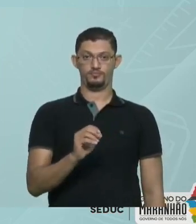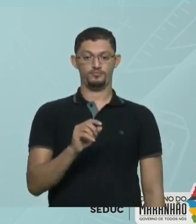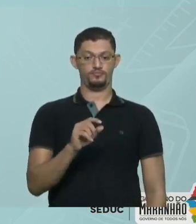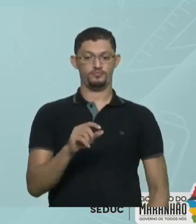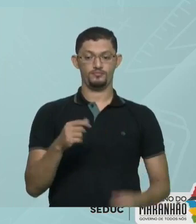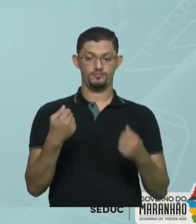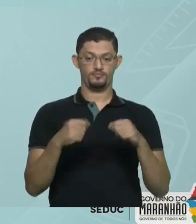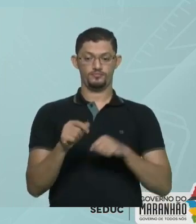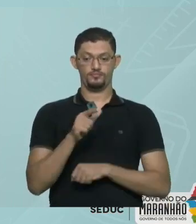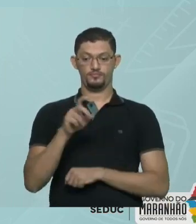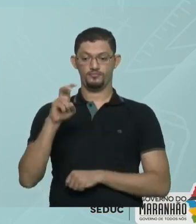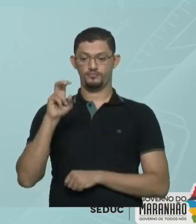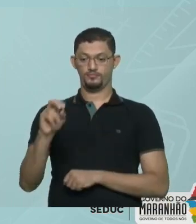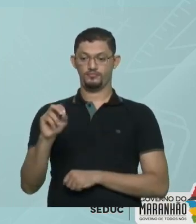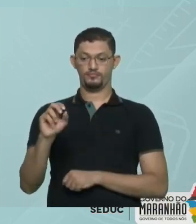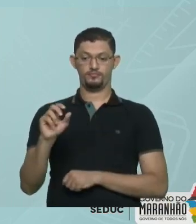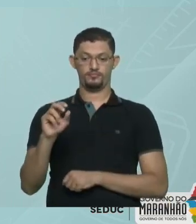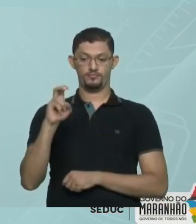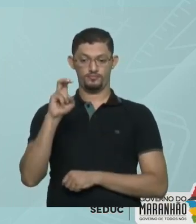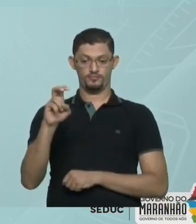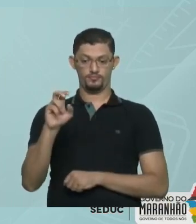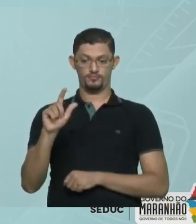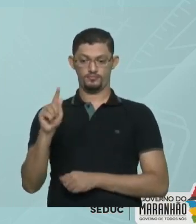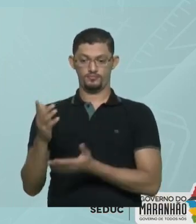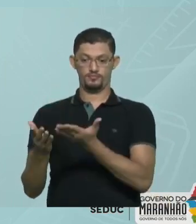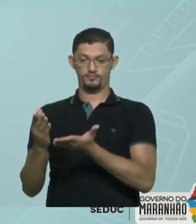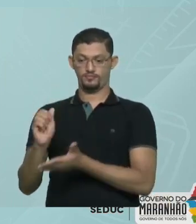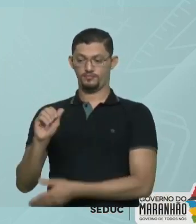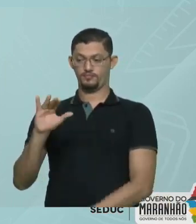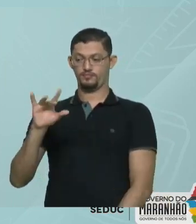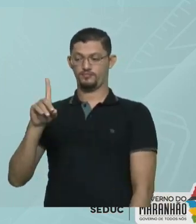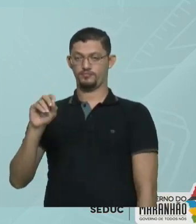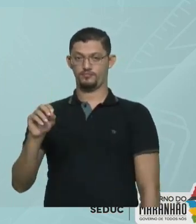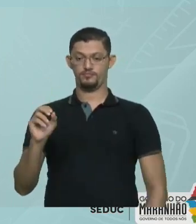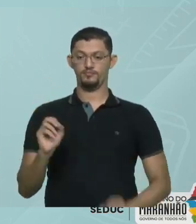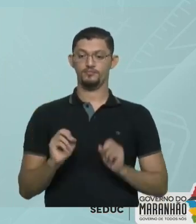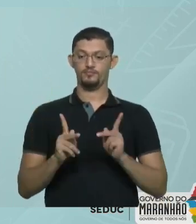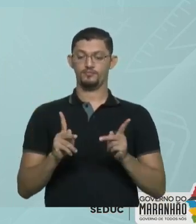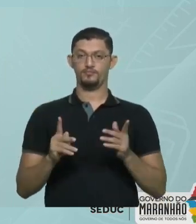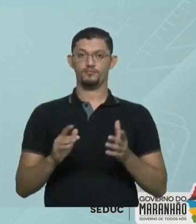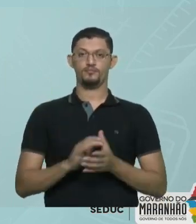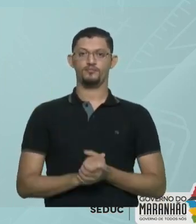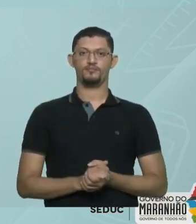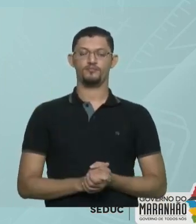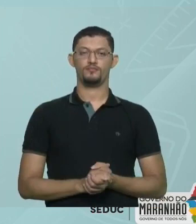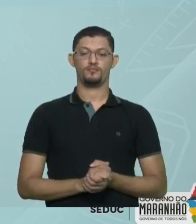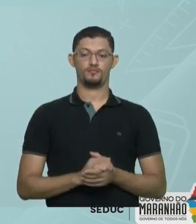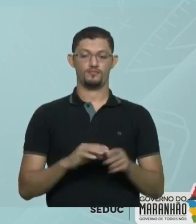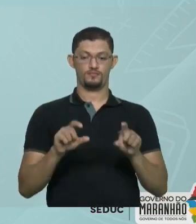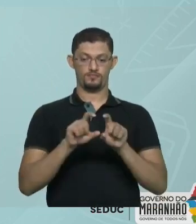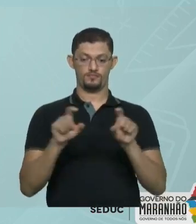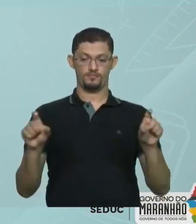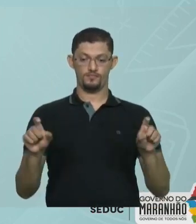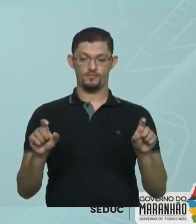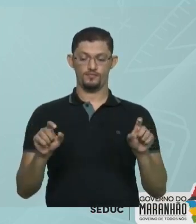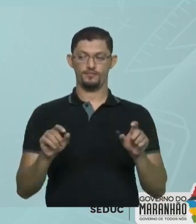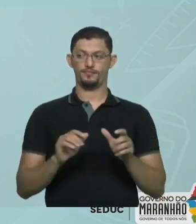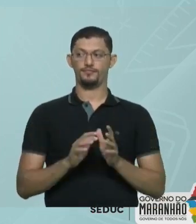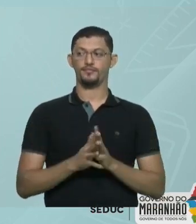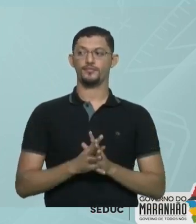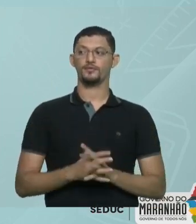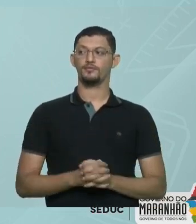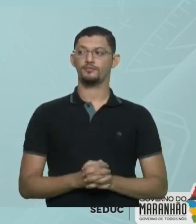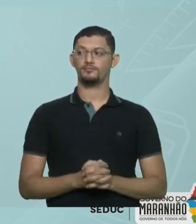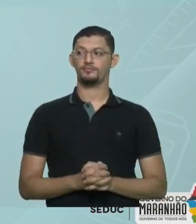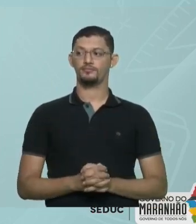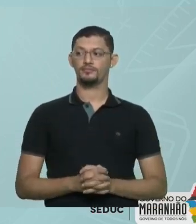consigo dissolver No máximo Quanto? 5 gramas do ácido Ok? Então O coeficiente de solubilidade Diz para